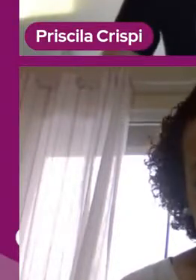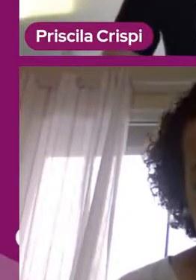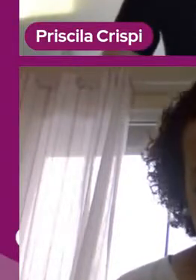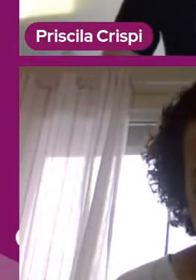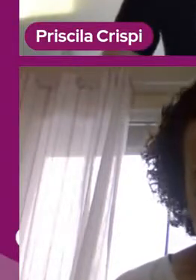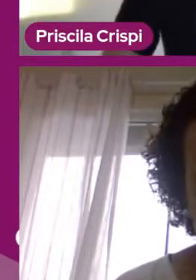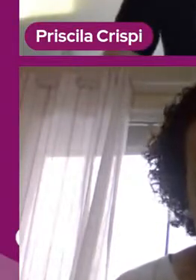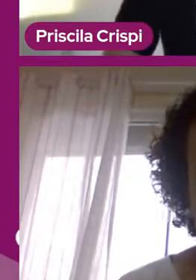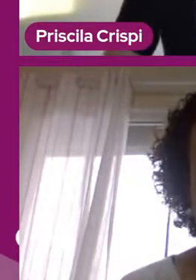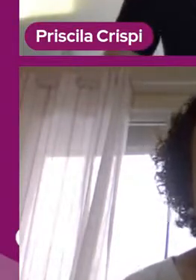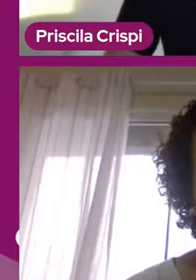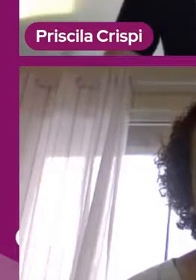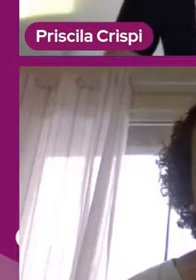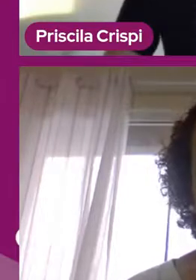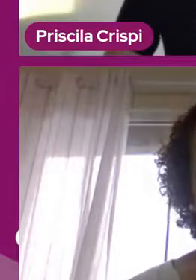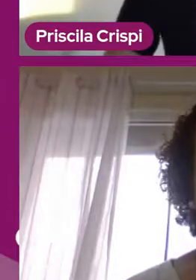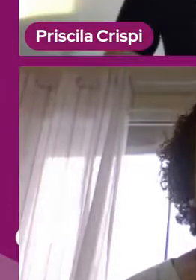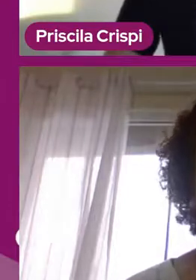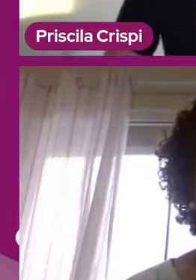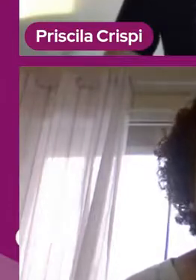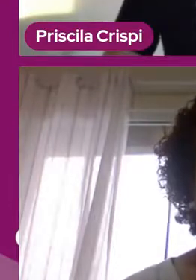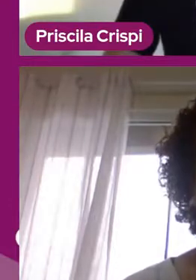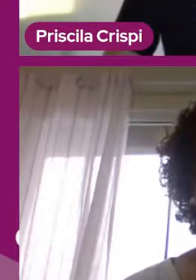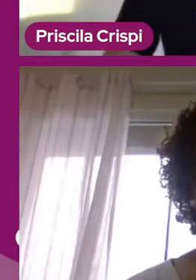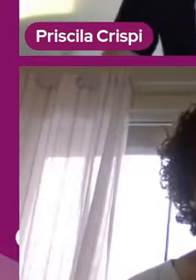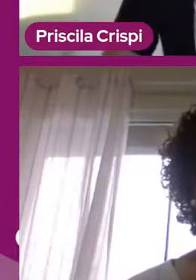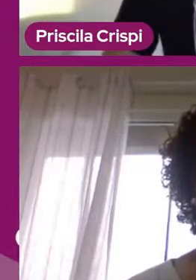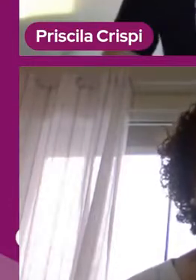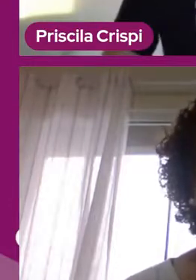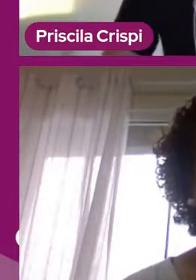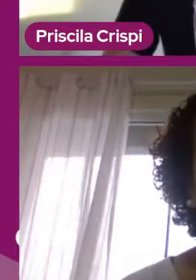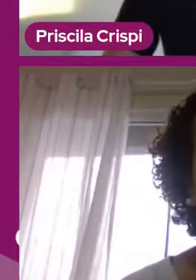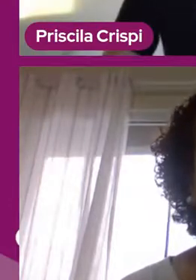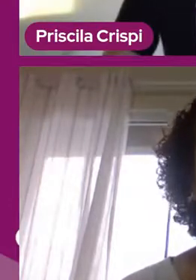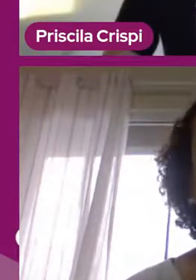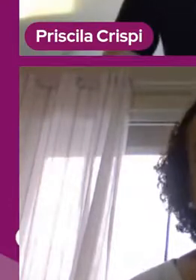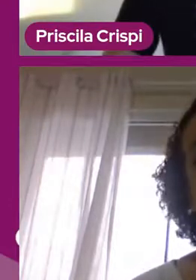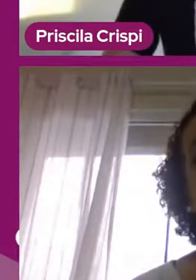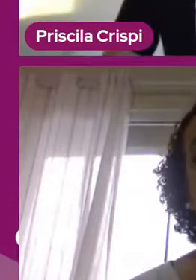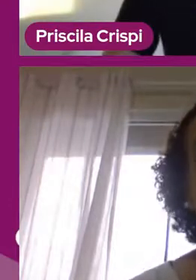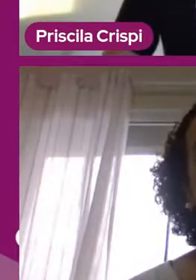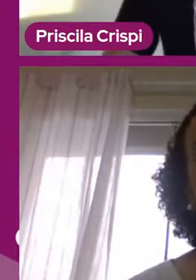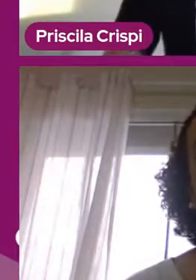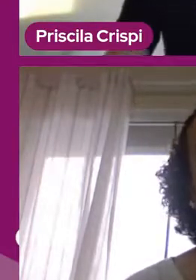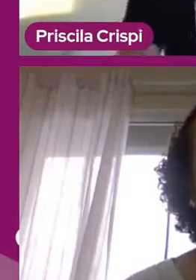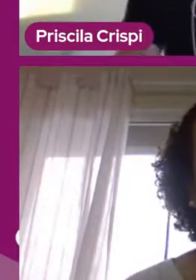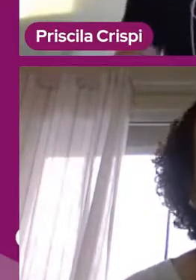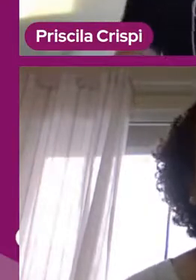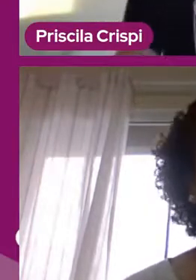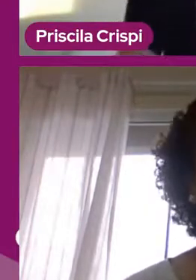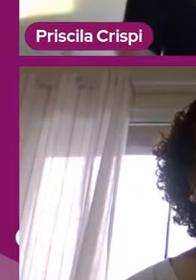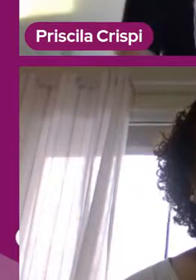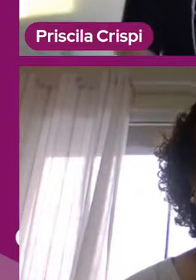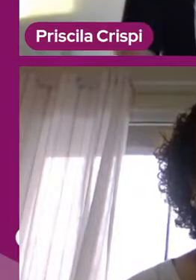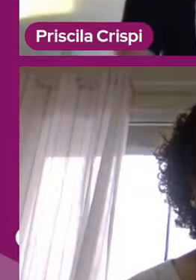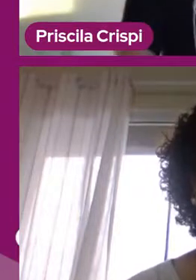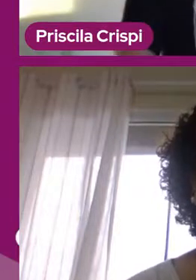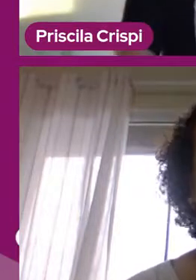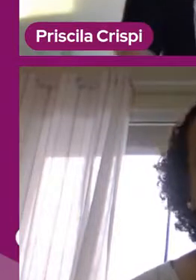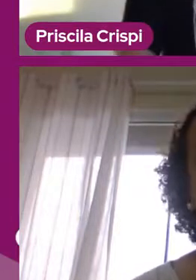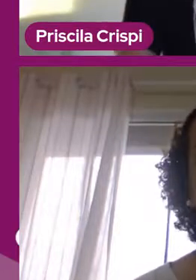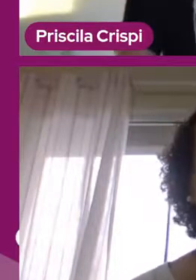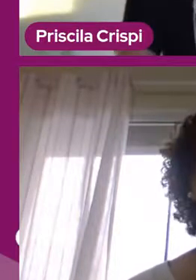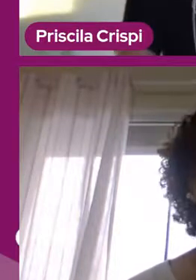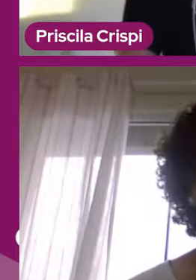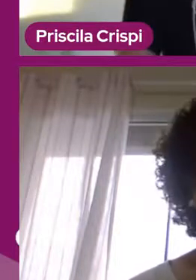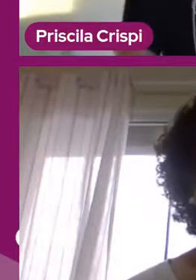Então, ontem, quando a Thaisa me fez o convite de participar da live, Ela falou assim, ah, Gilmara, eu gostaria que você falasse